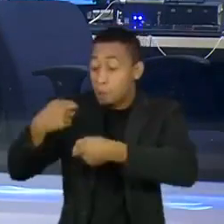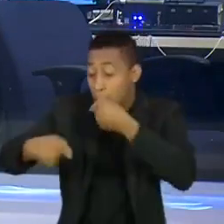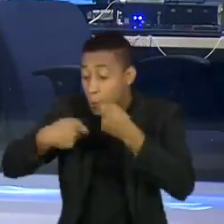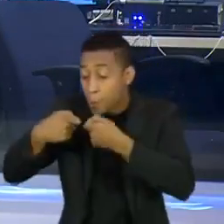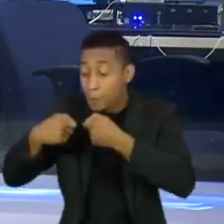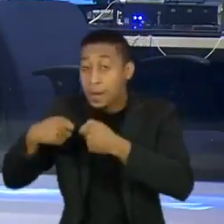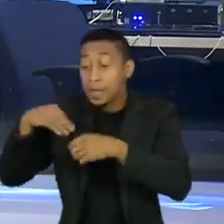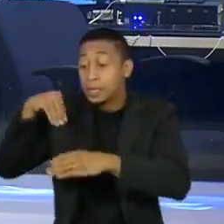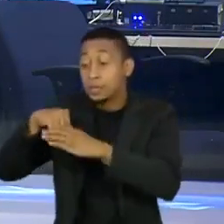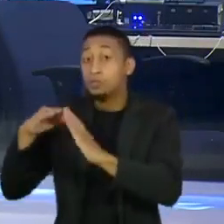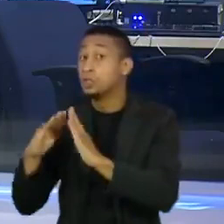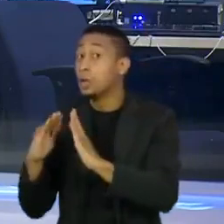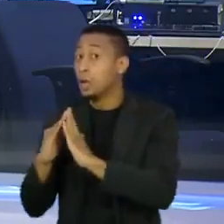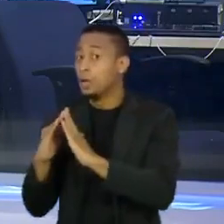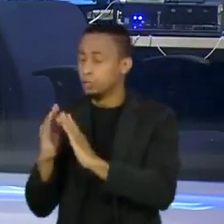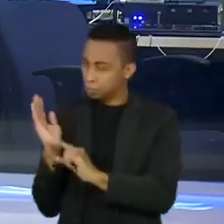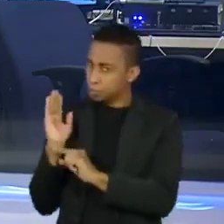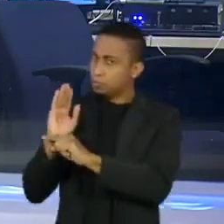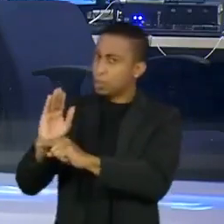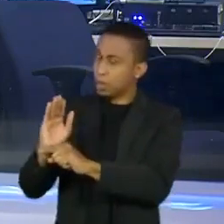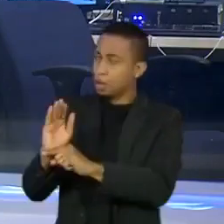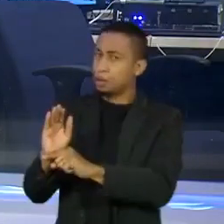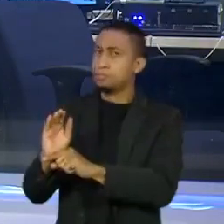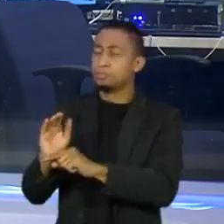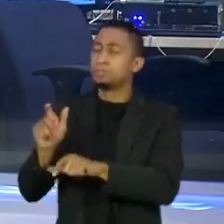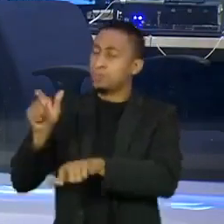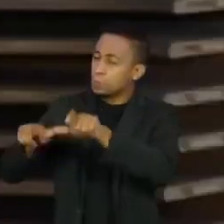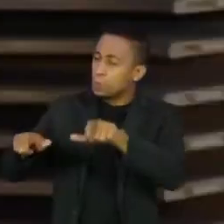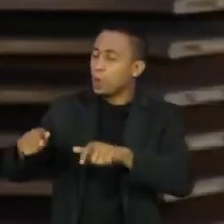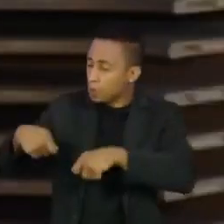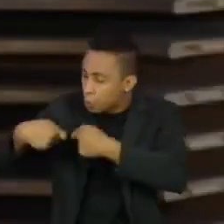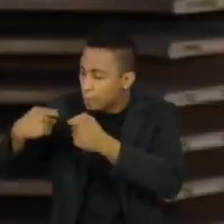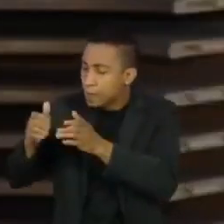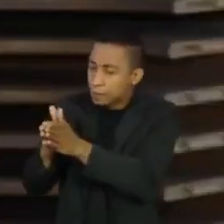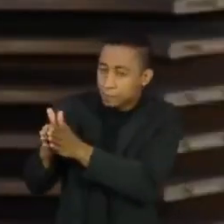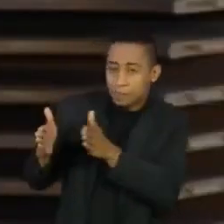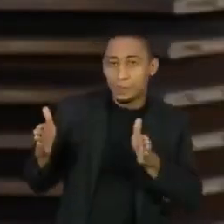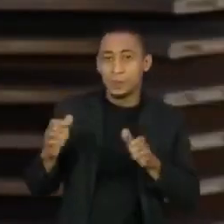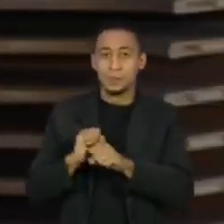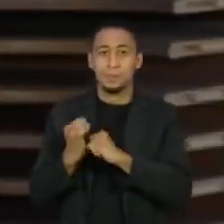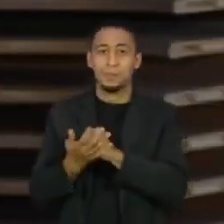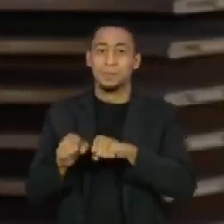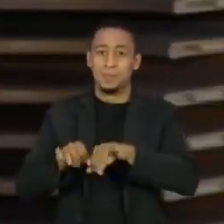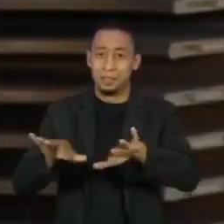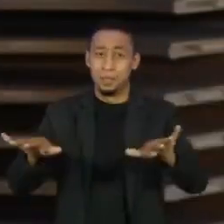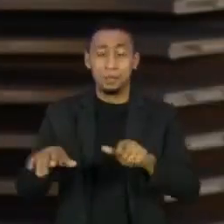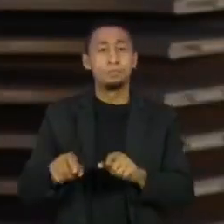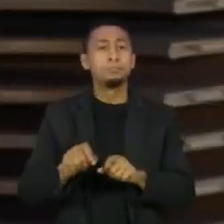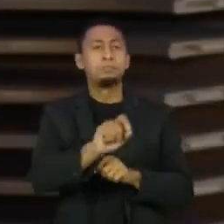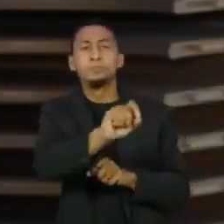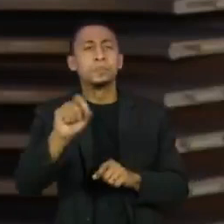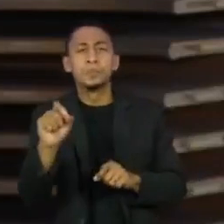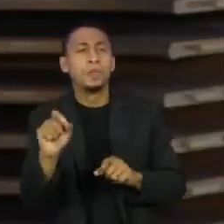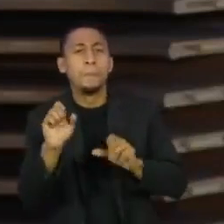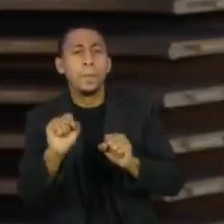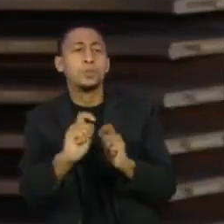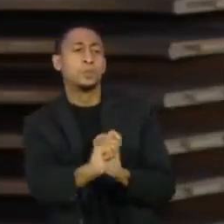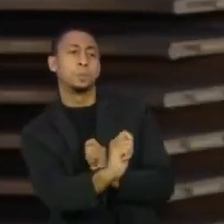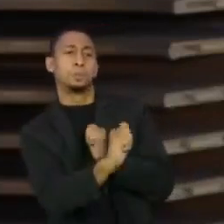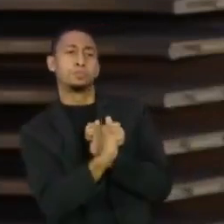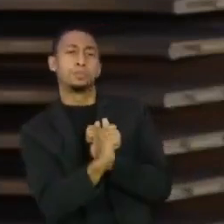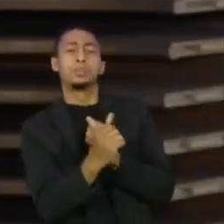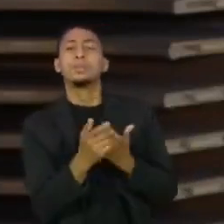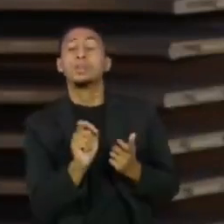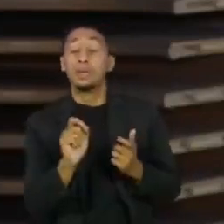para ajudar no curso da alimentação dos filhos durante a pandemia. Podem receber o benefício as famílias que já